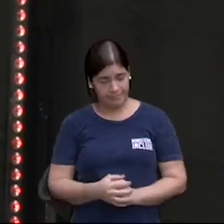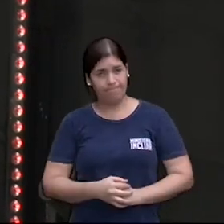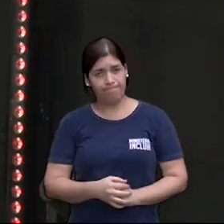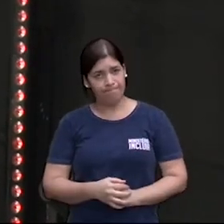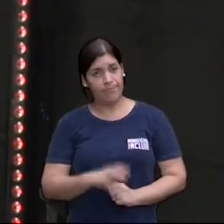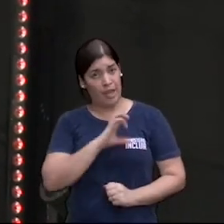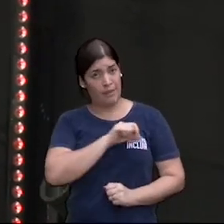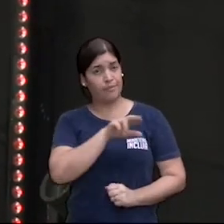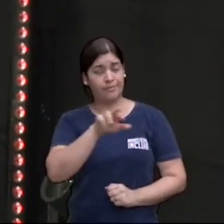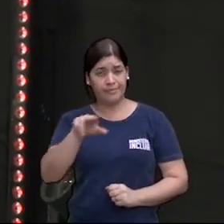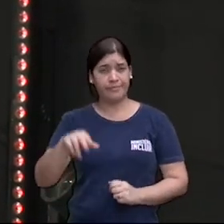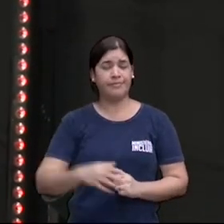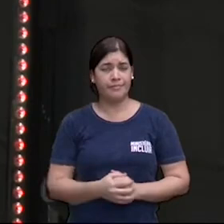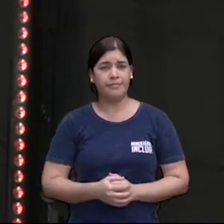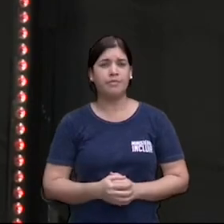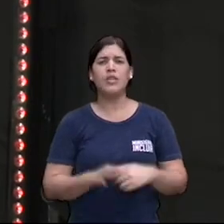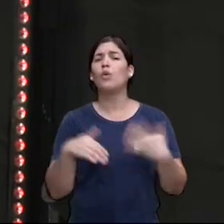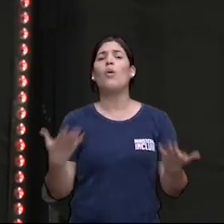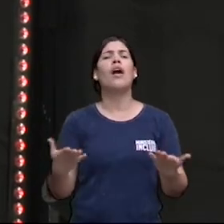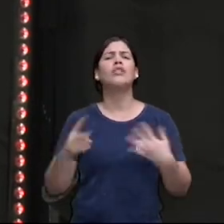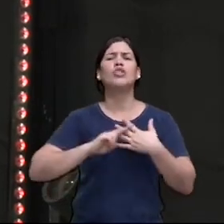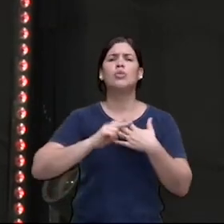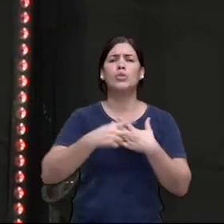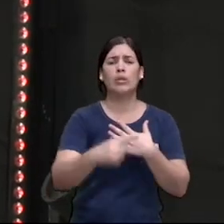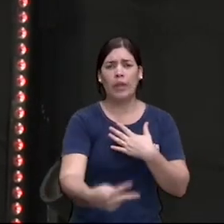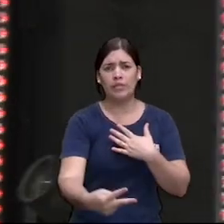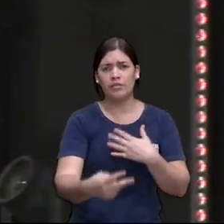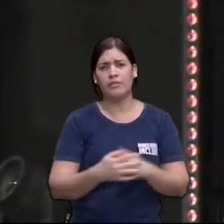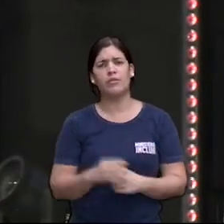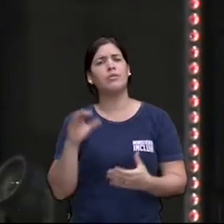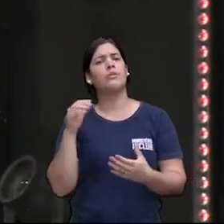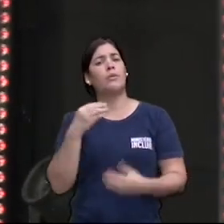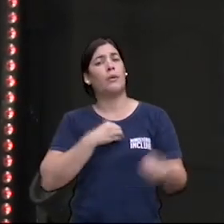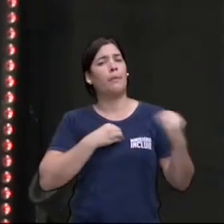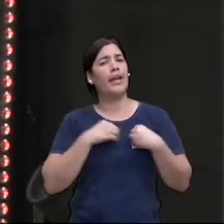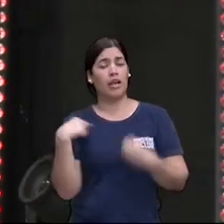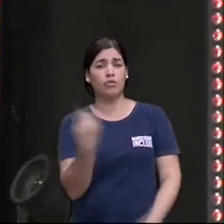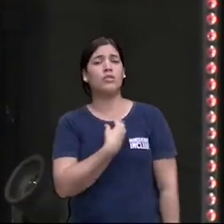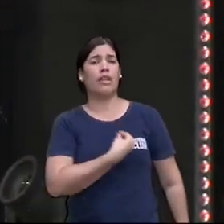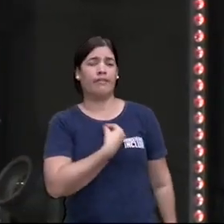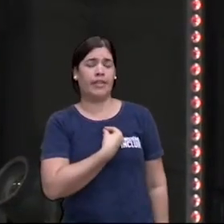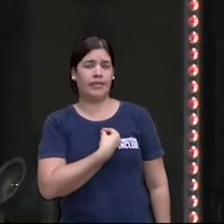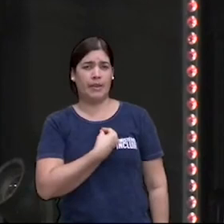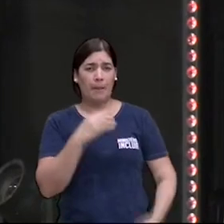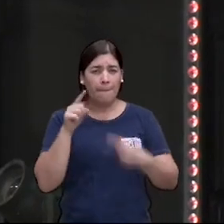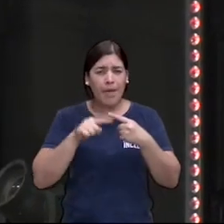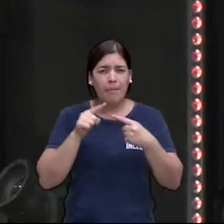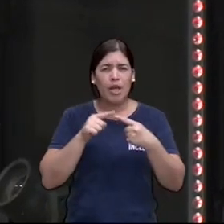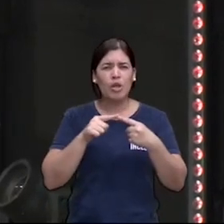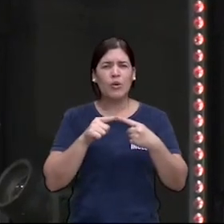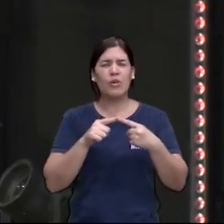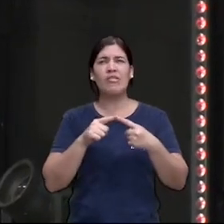Queridos, quais são as consequências do pecado sobre nós? Primeiro, contaminação. Você fica